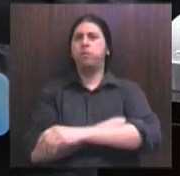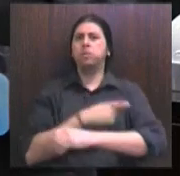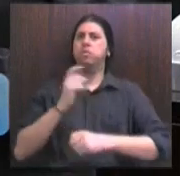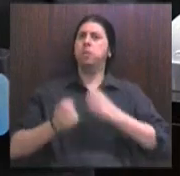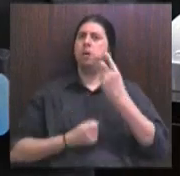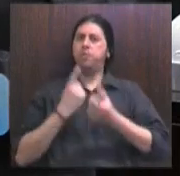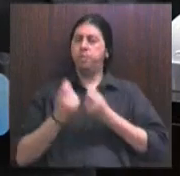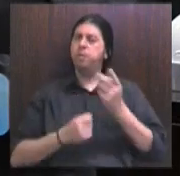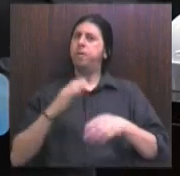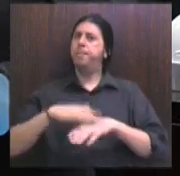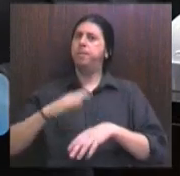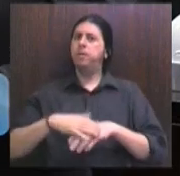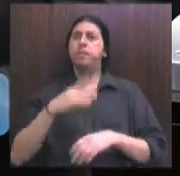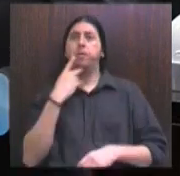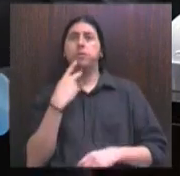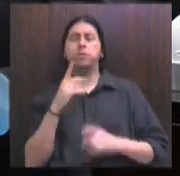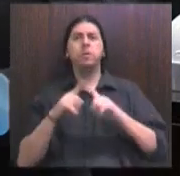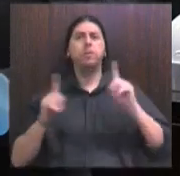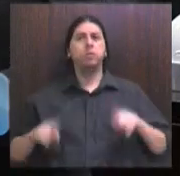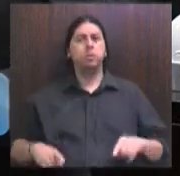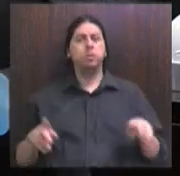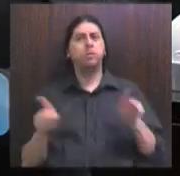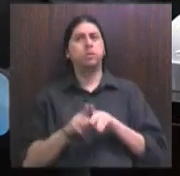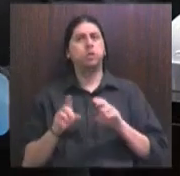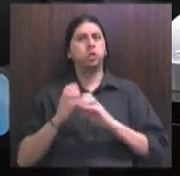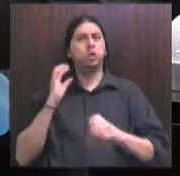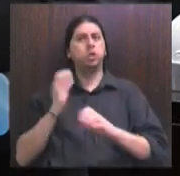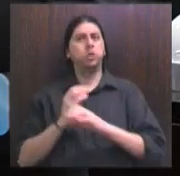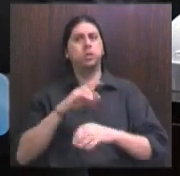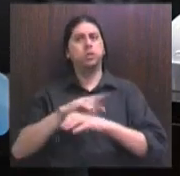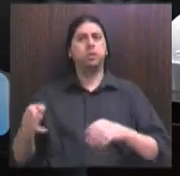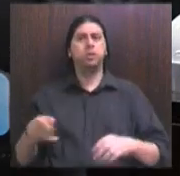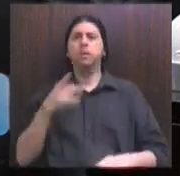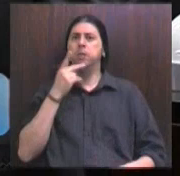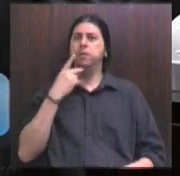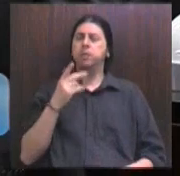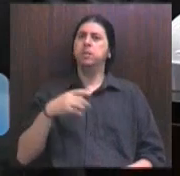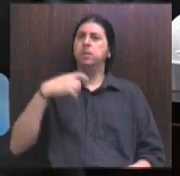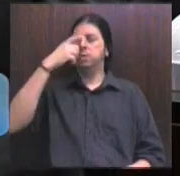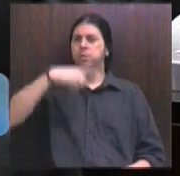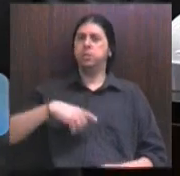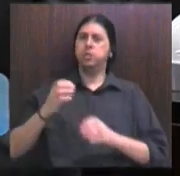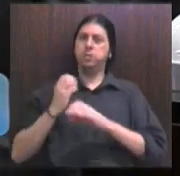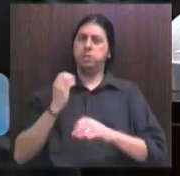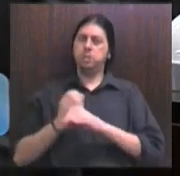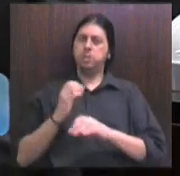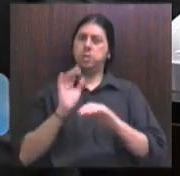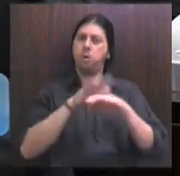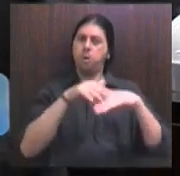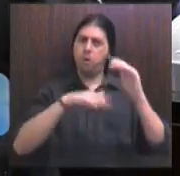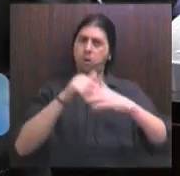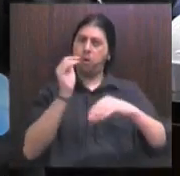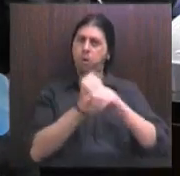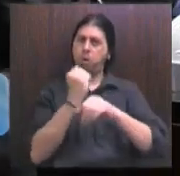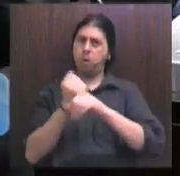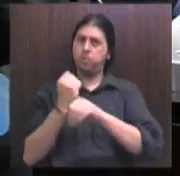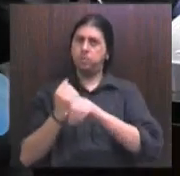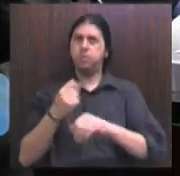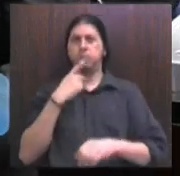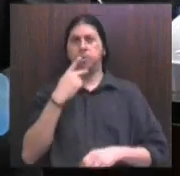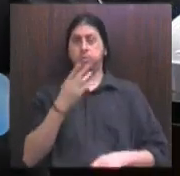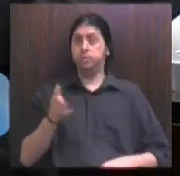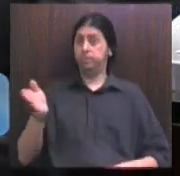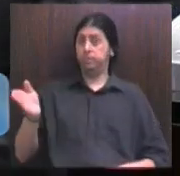de servidor, engenheiros, nós temos um pano de engenharias, de obras, como falou aqui a deputada